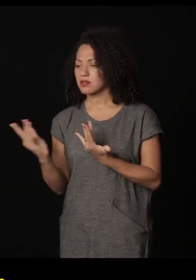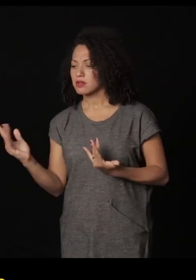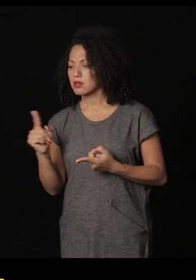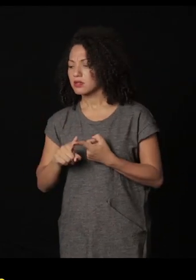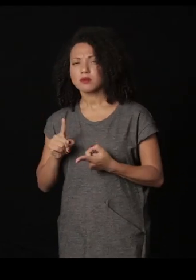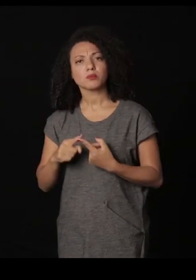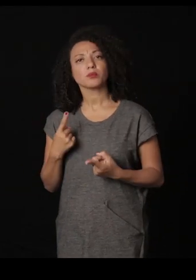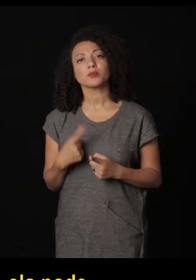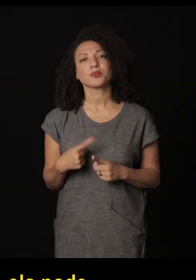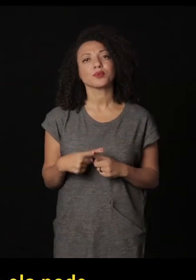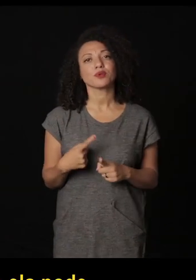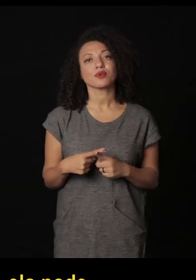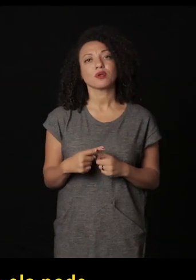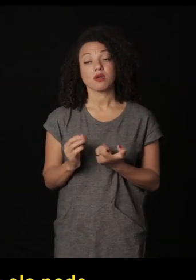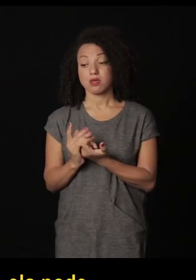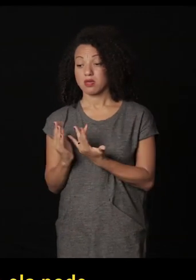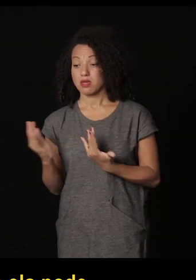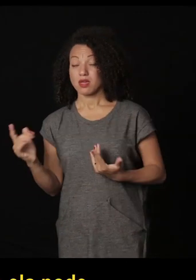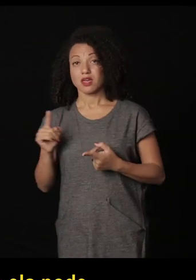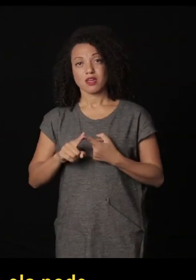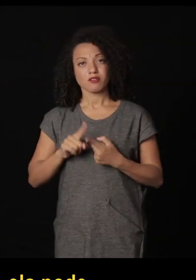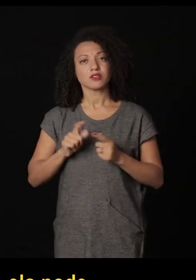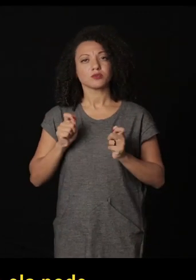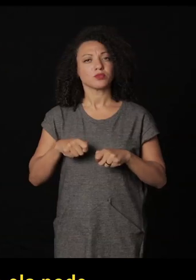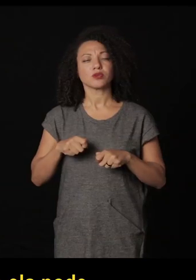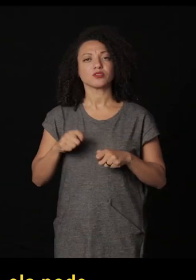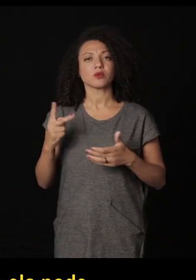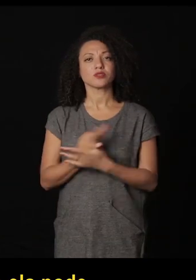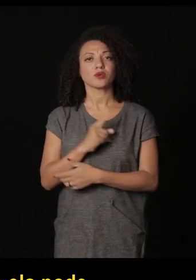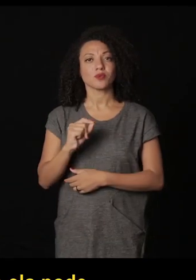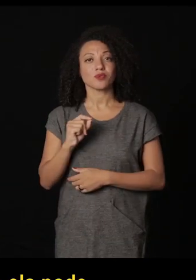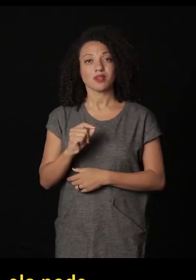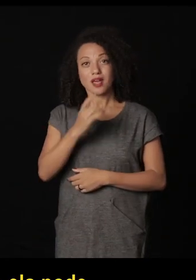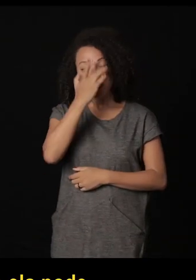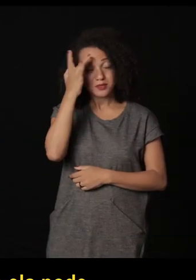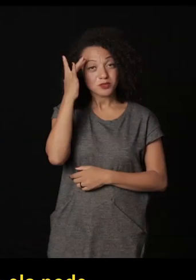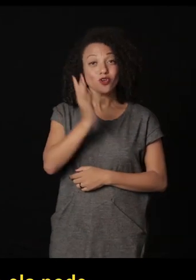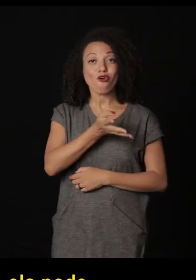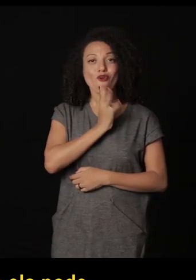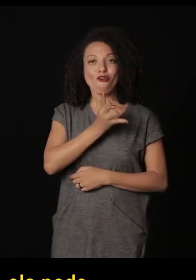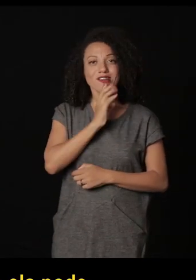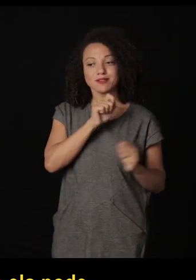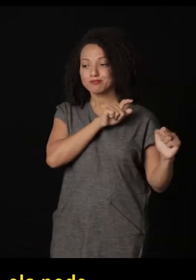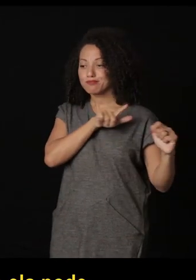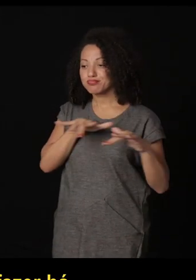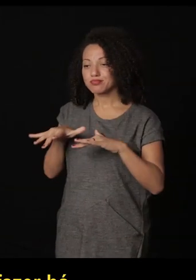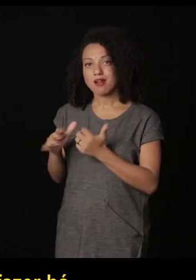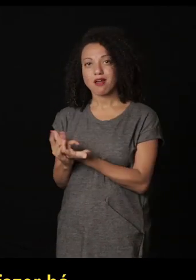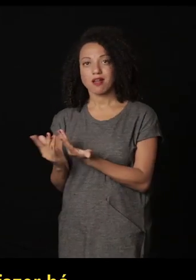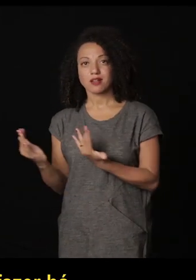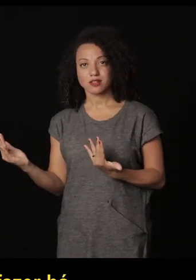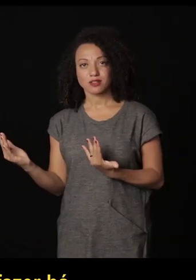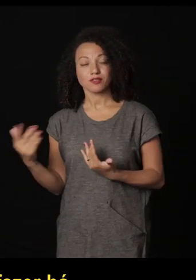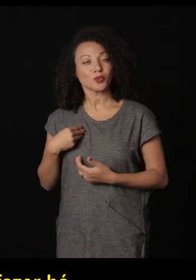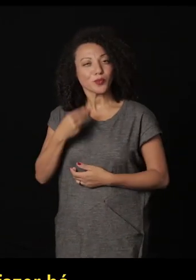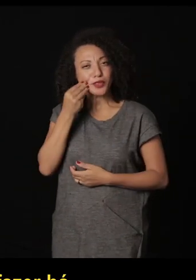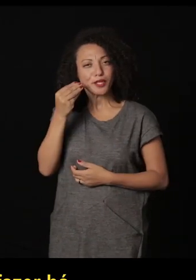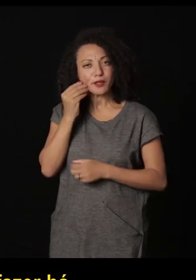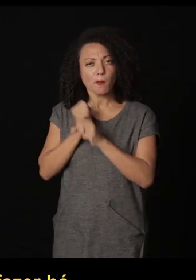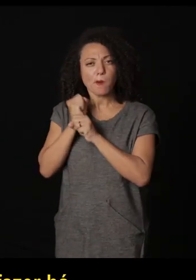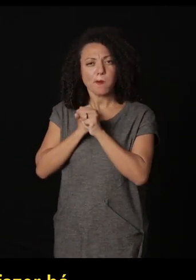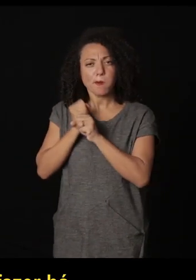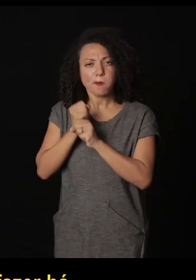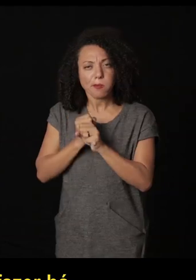essa revanche porque a revanche de um arquivo ela pode ser tanto a visibilidade desse arquivo que é o que eu venho tentando